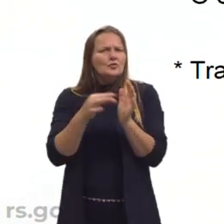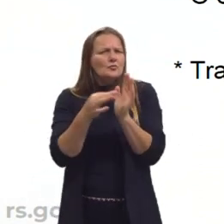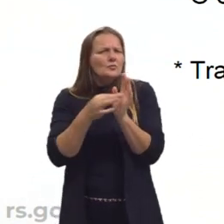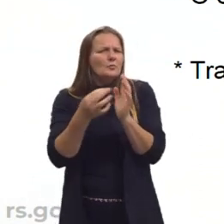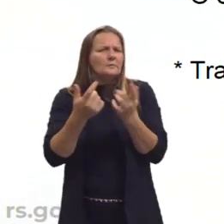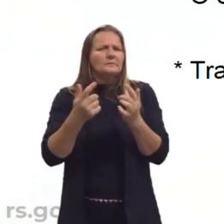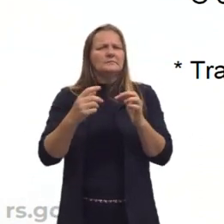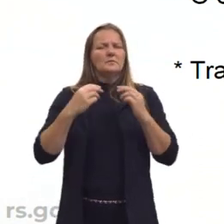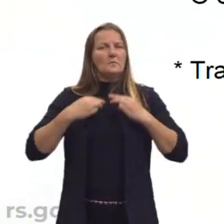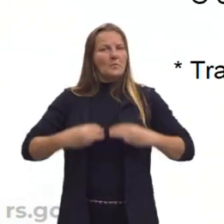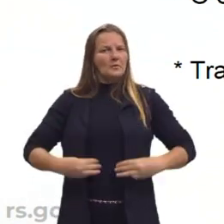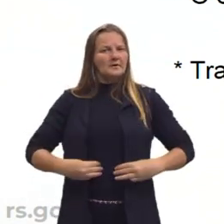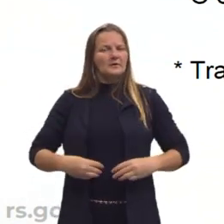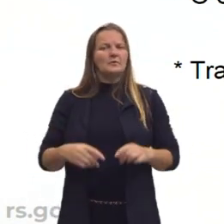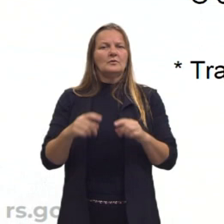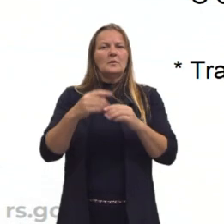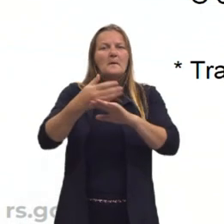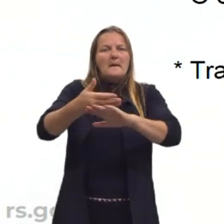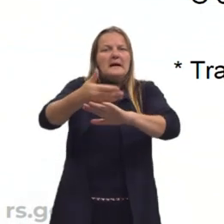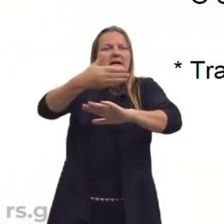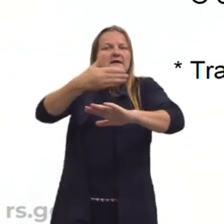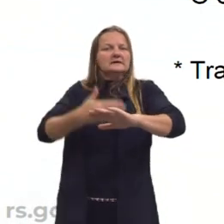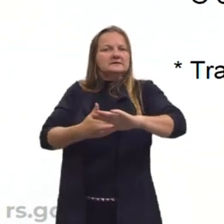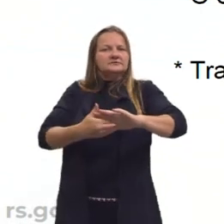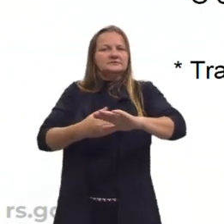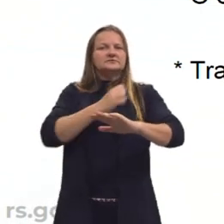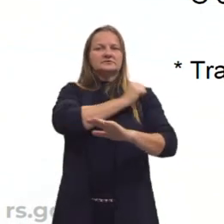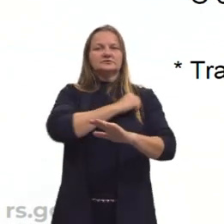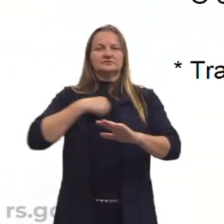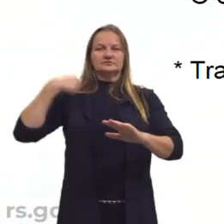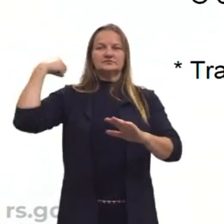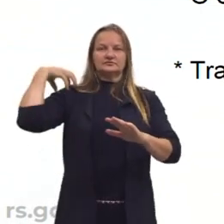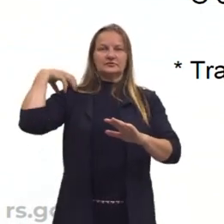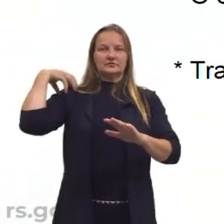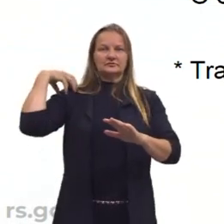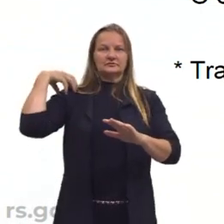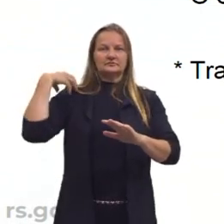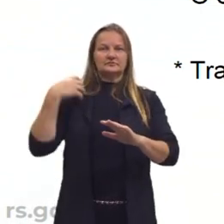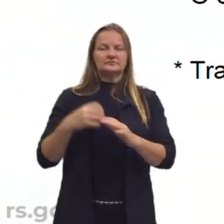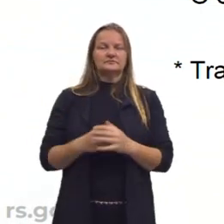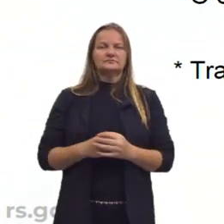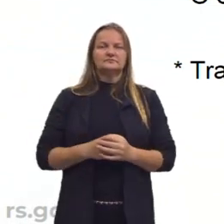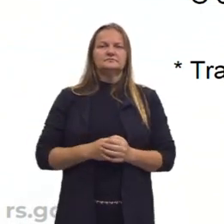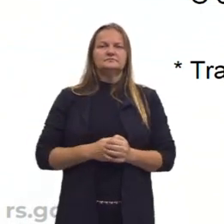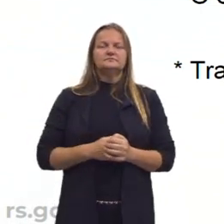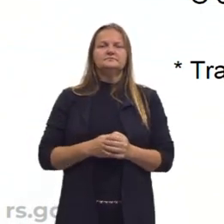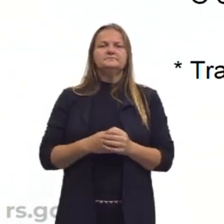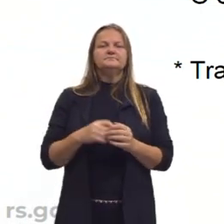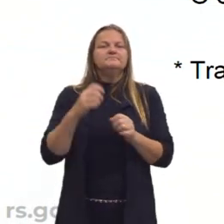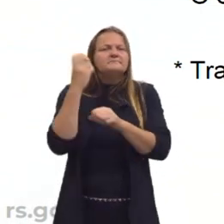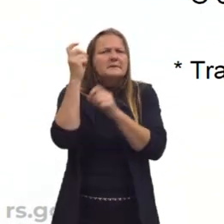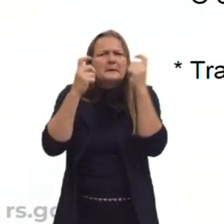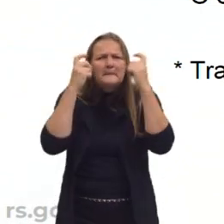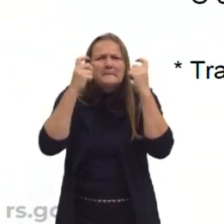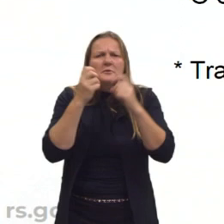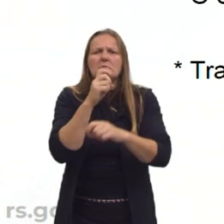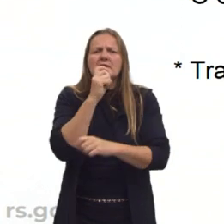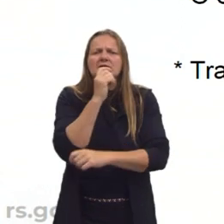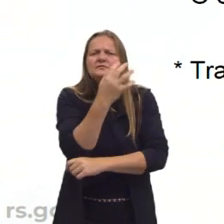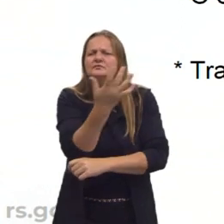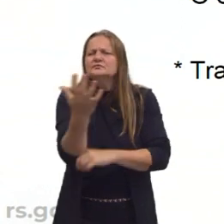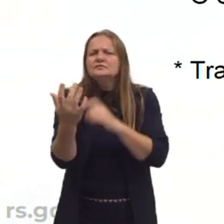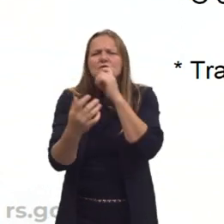morais. Os pré-socráticos, aqueles camaradas preocupados com a natureza, com o cosmos,